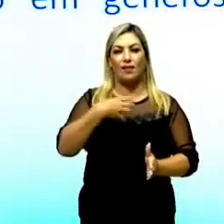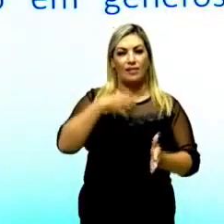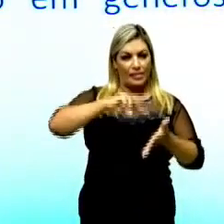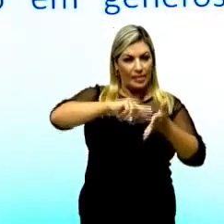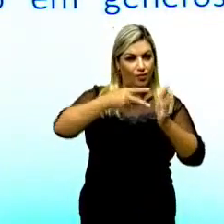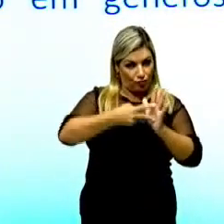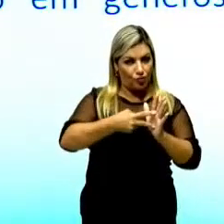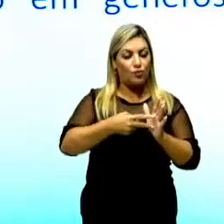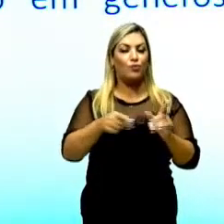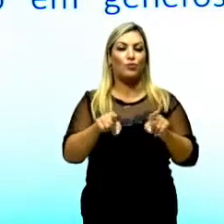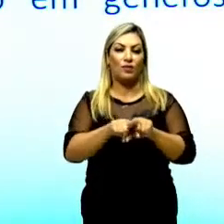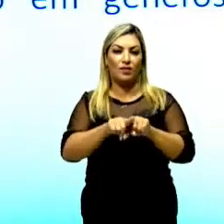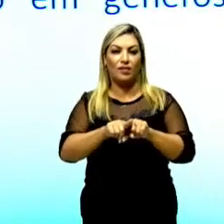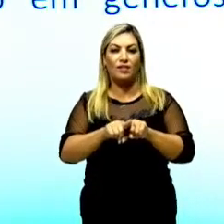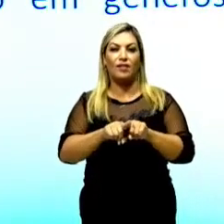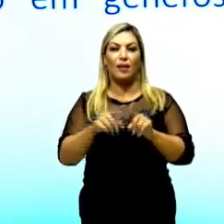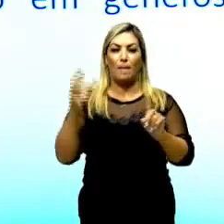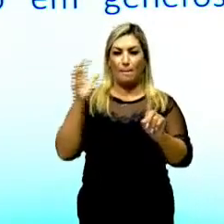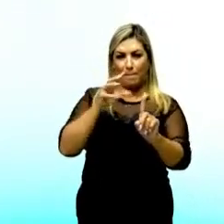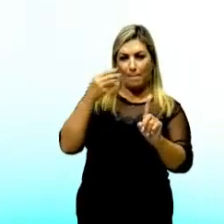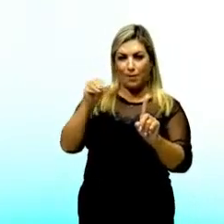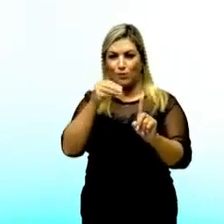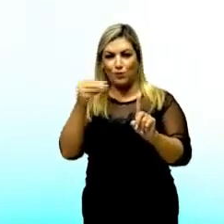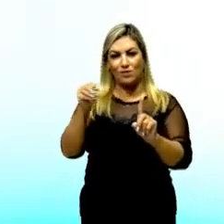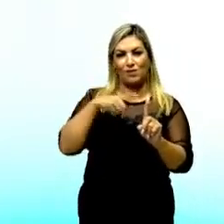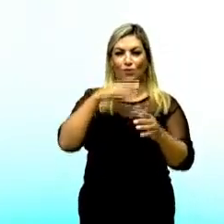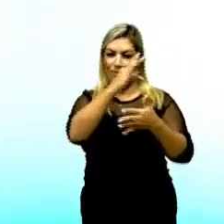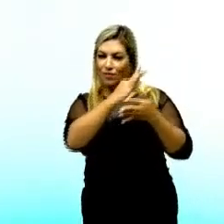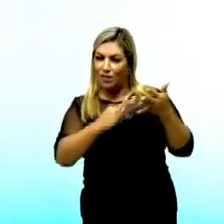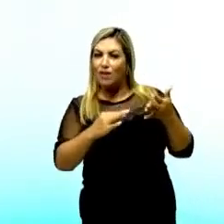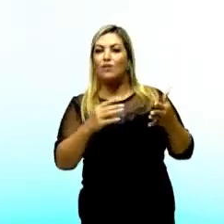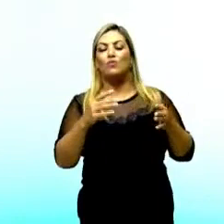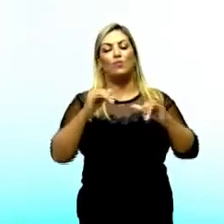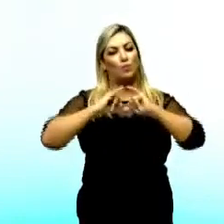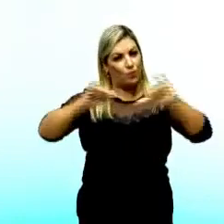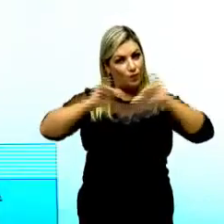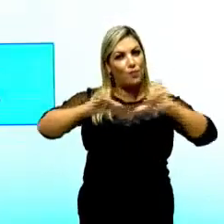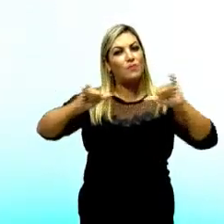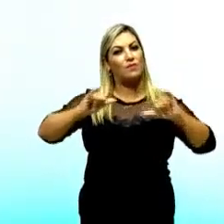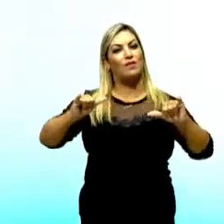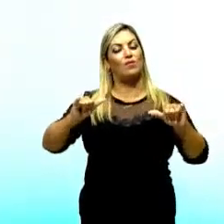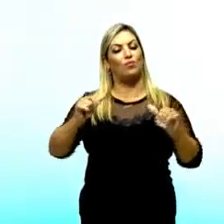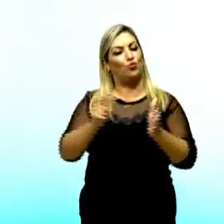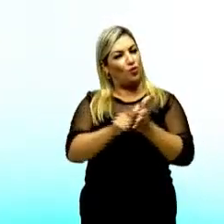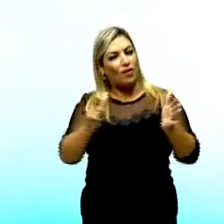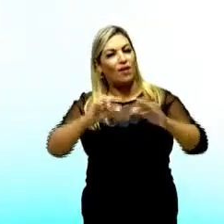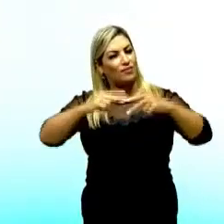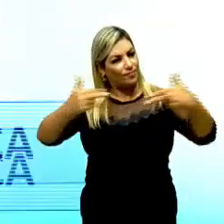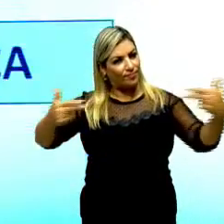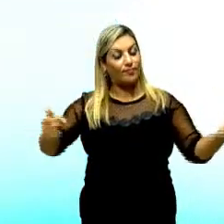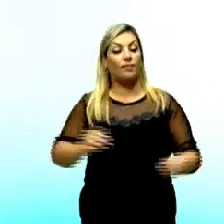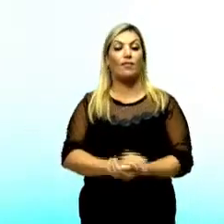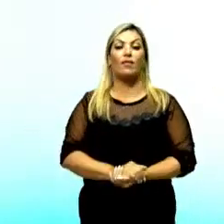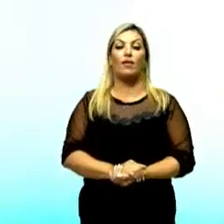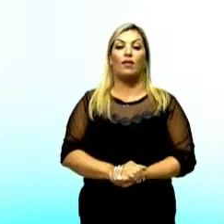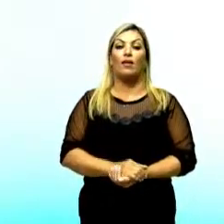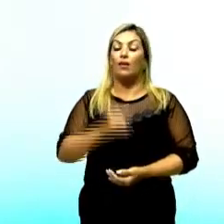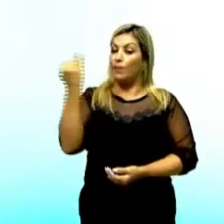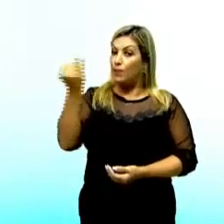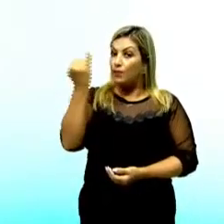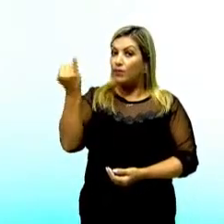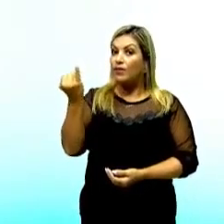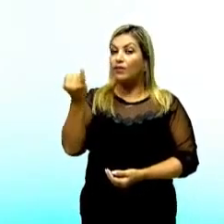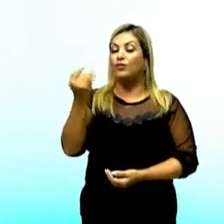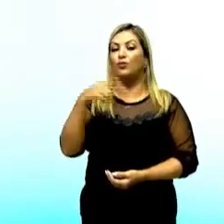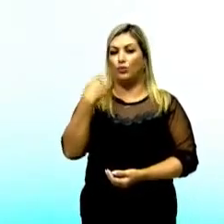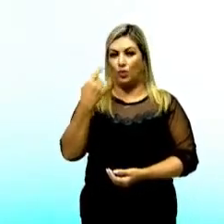que fortalecem a persuasão em textos publicitários. É importante, galerinha, nós estarmos aqui recordando,